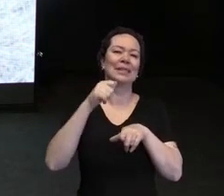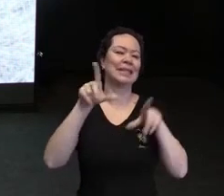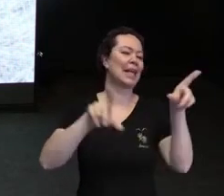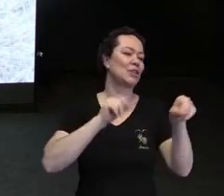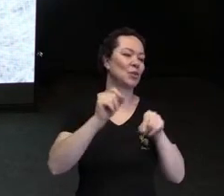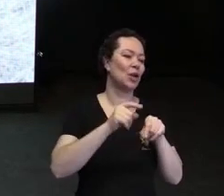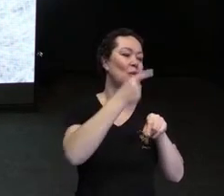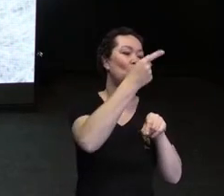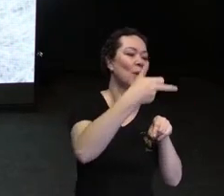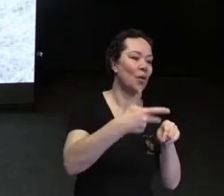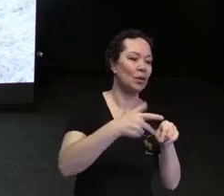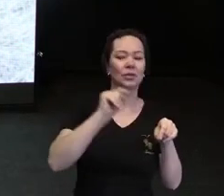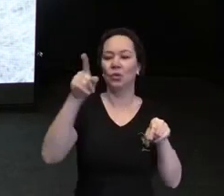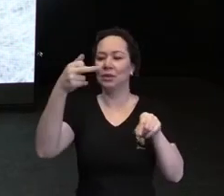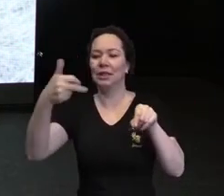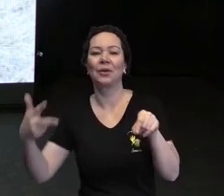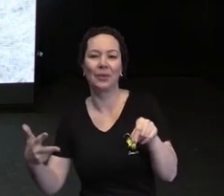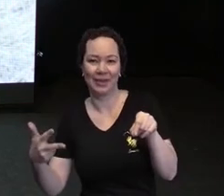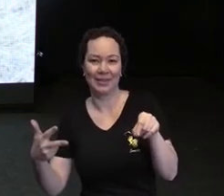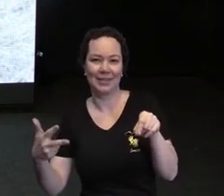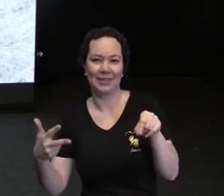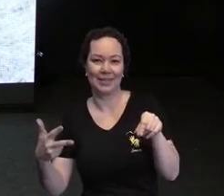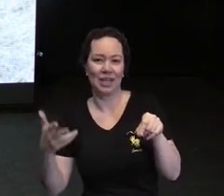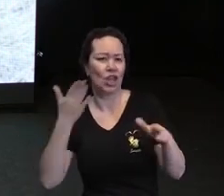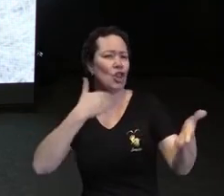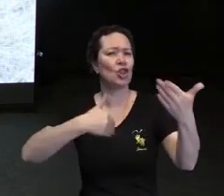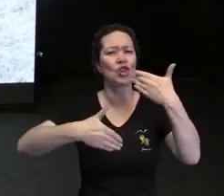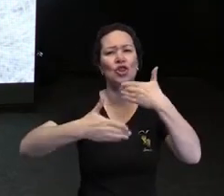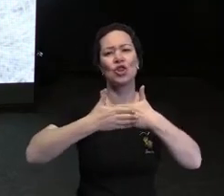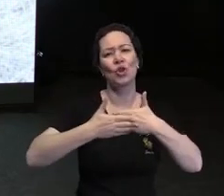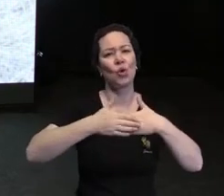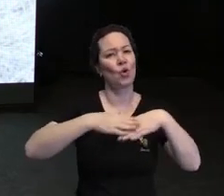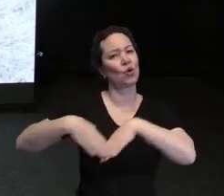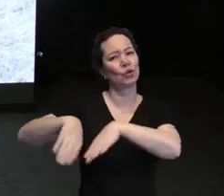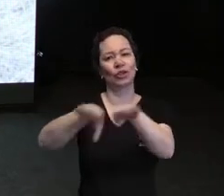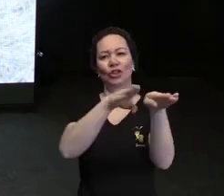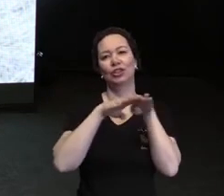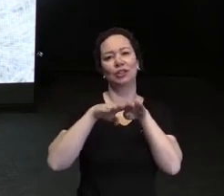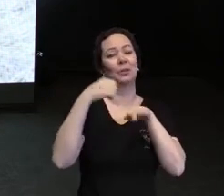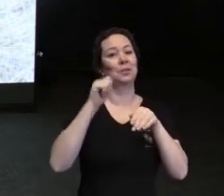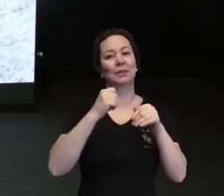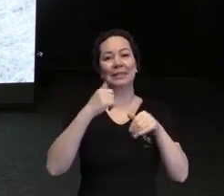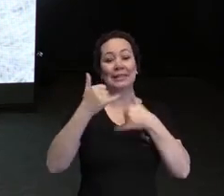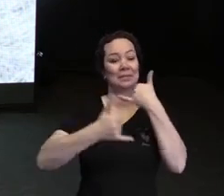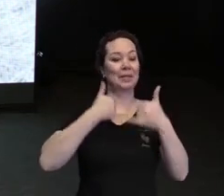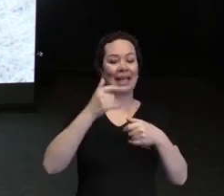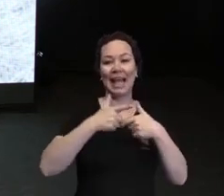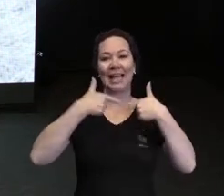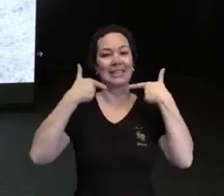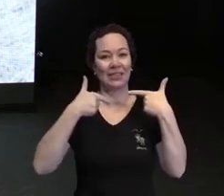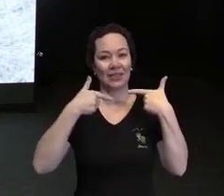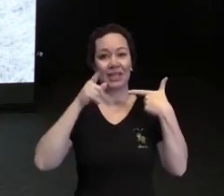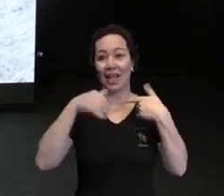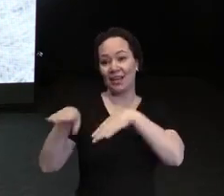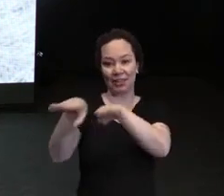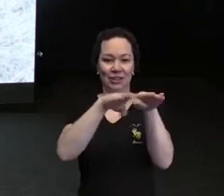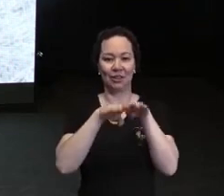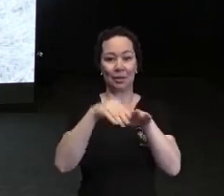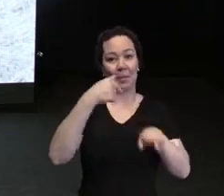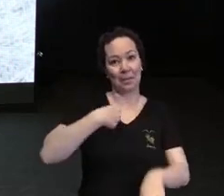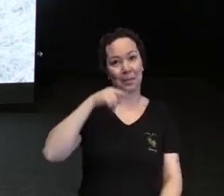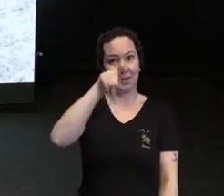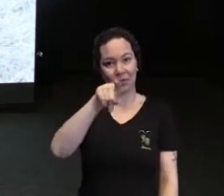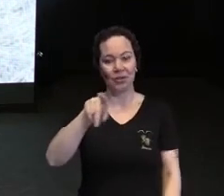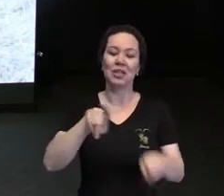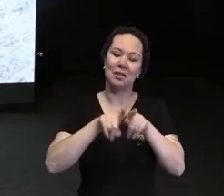sorrir e brincar é para todo mundo para mim para você e para o Rafa também